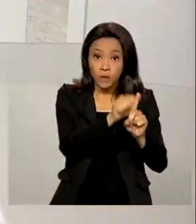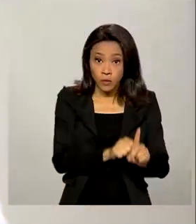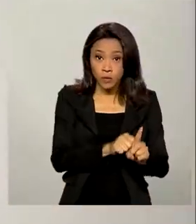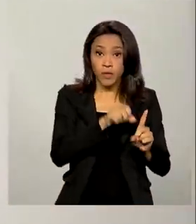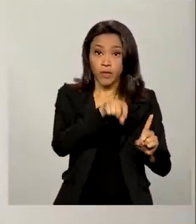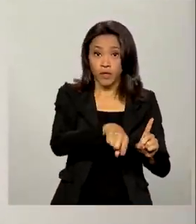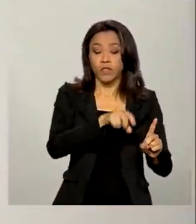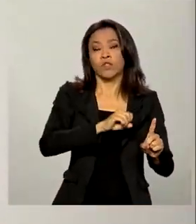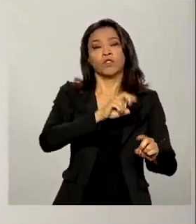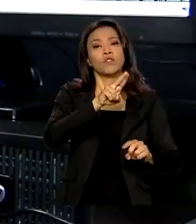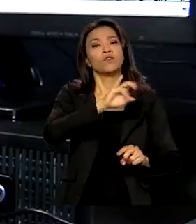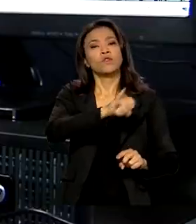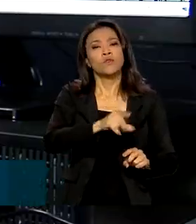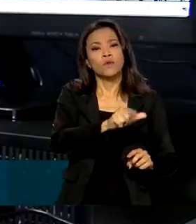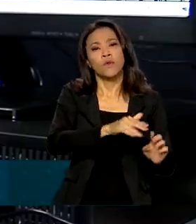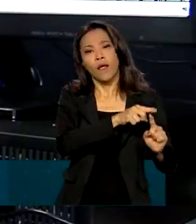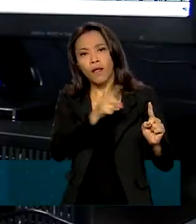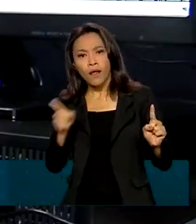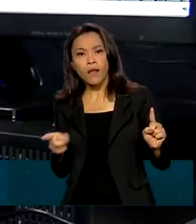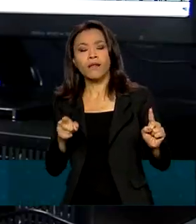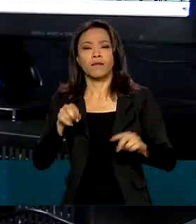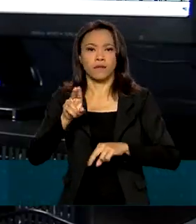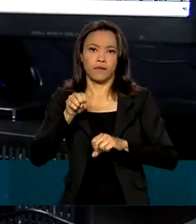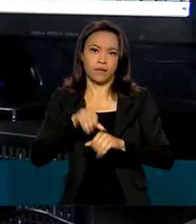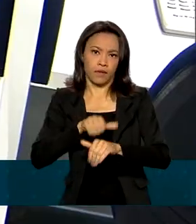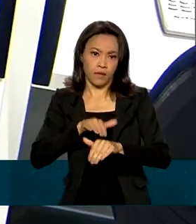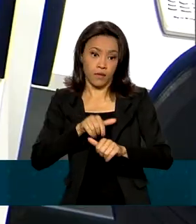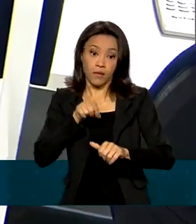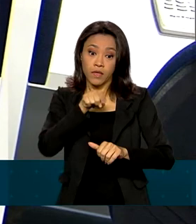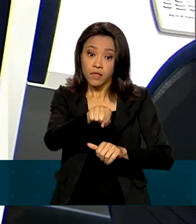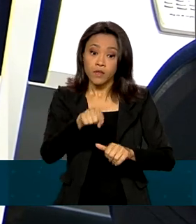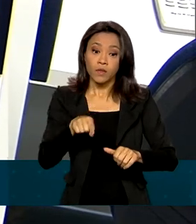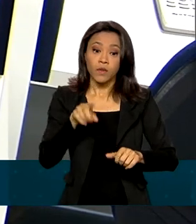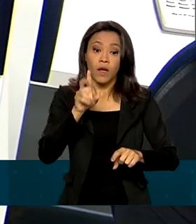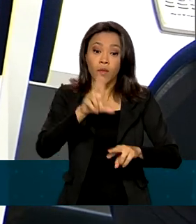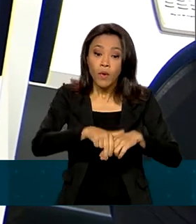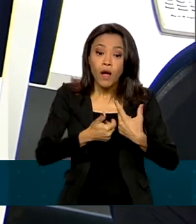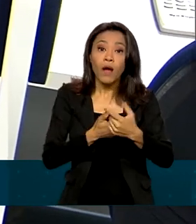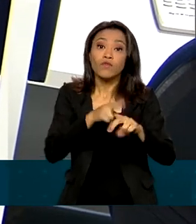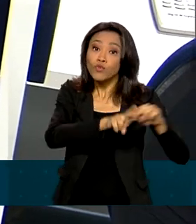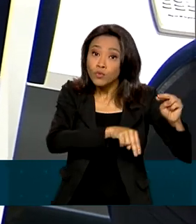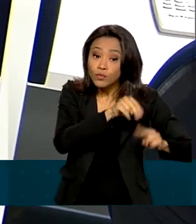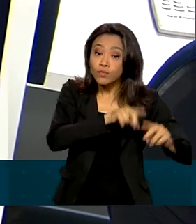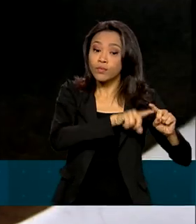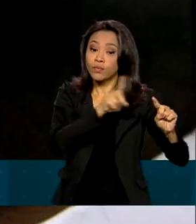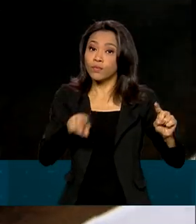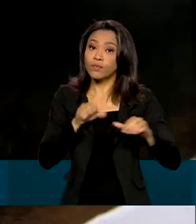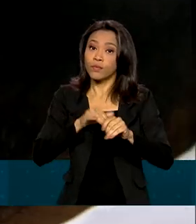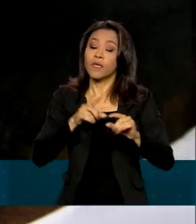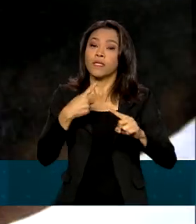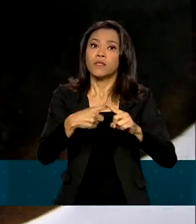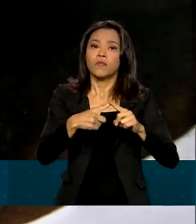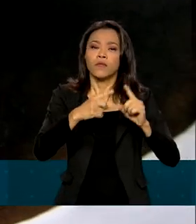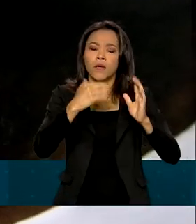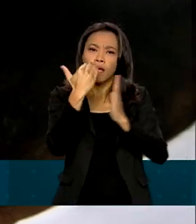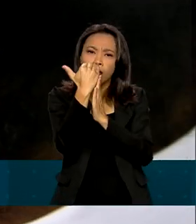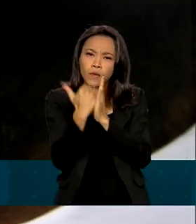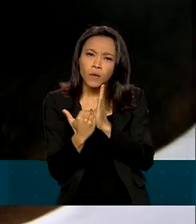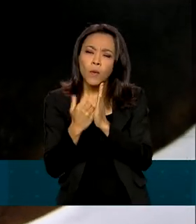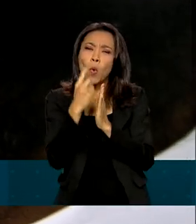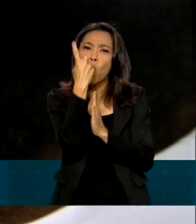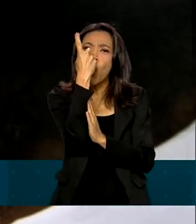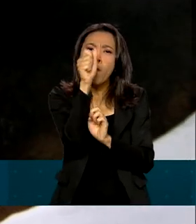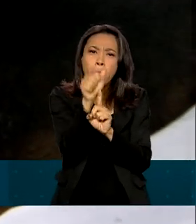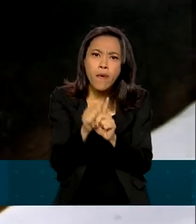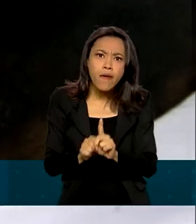De acordo com a Anatel, essa redução significativa se deve a uma medida cautelar da agência que eliminou cerca de um mês